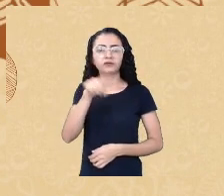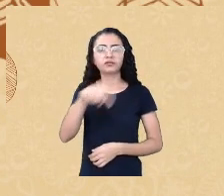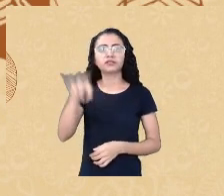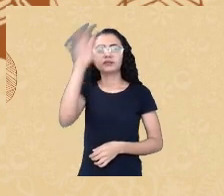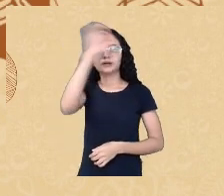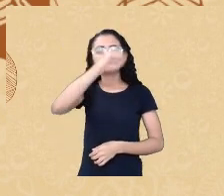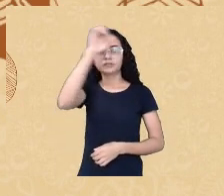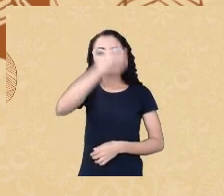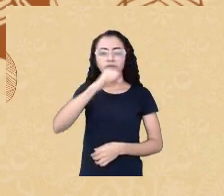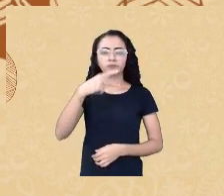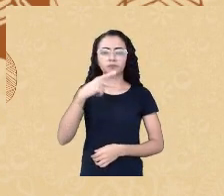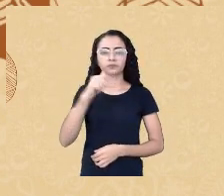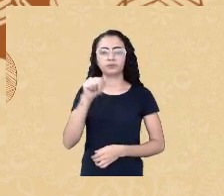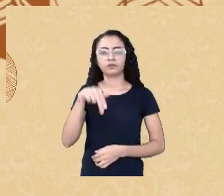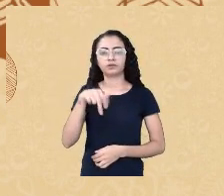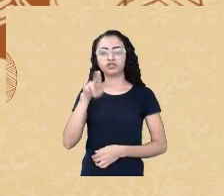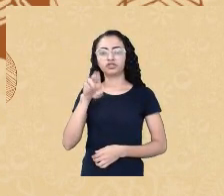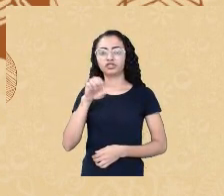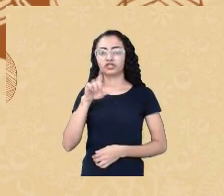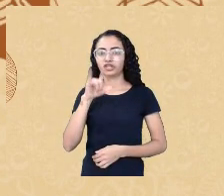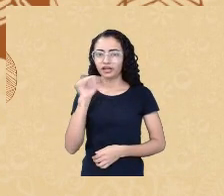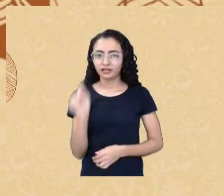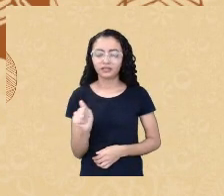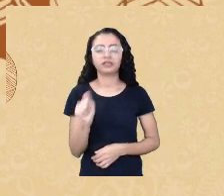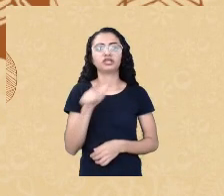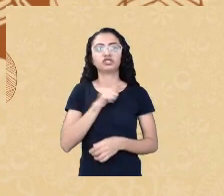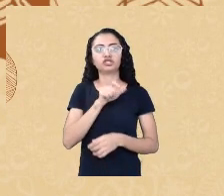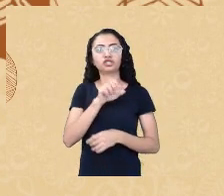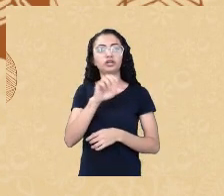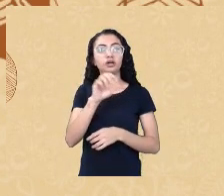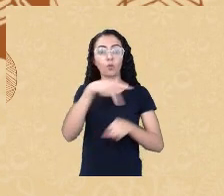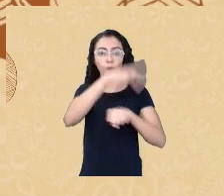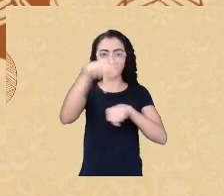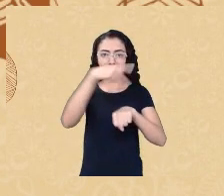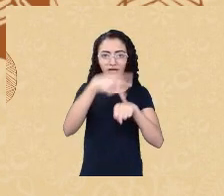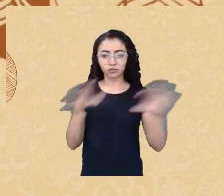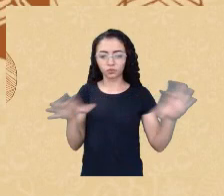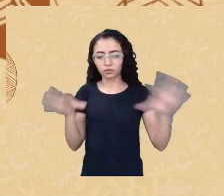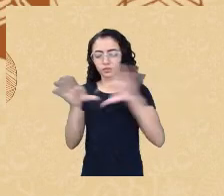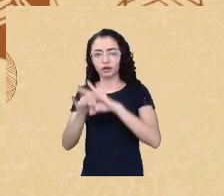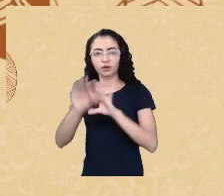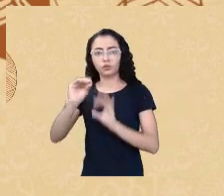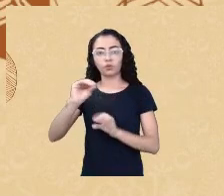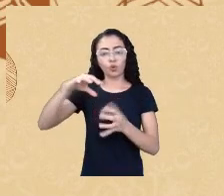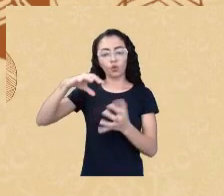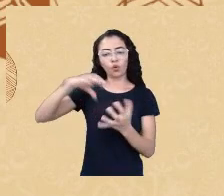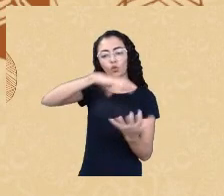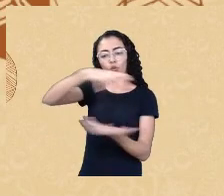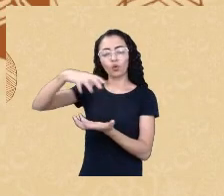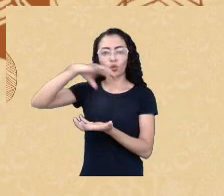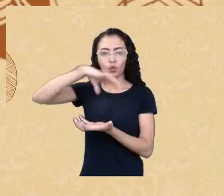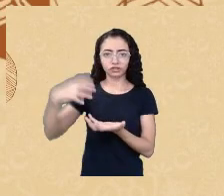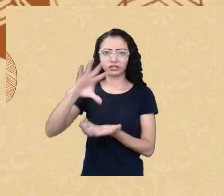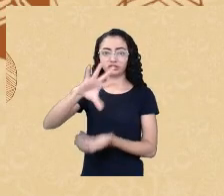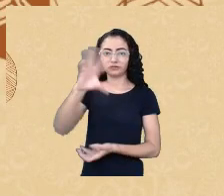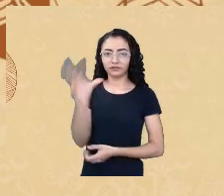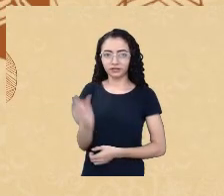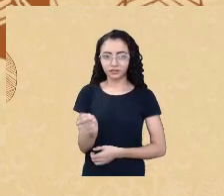que se conectava com o continente africano com o encaixe praticamente perfeito se nós olharmos aqui na região da costa